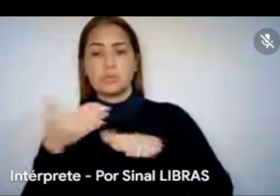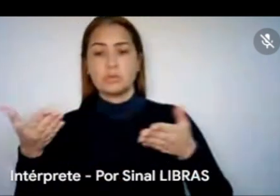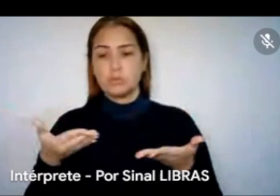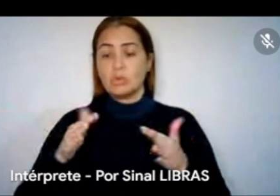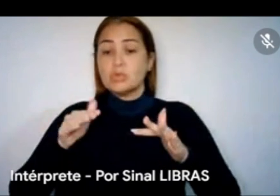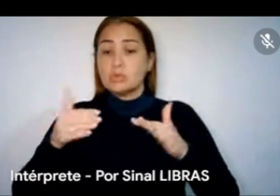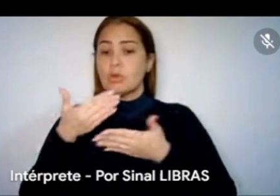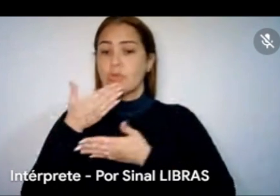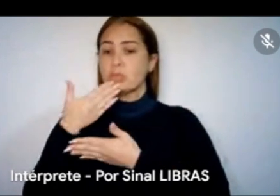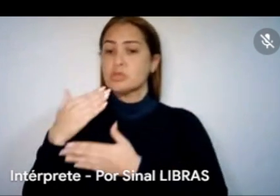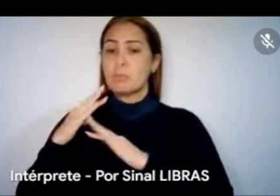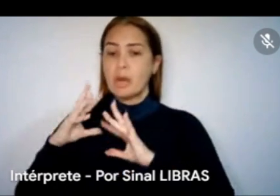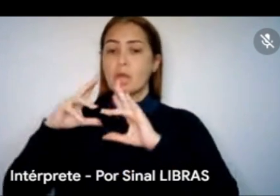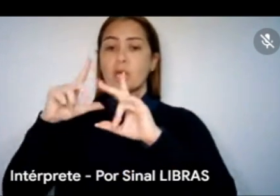todas